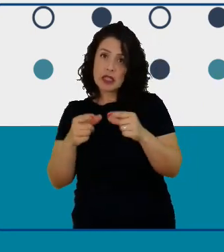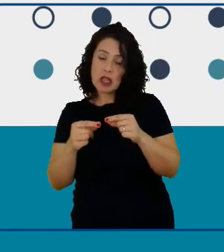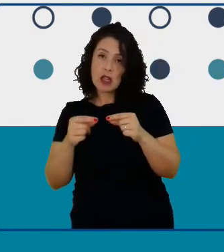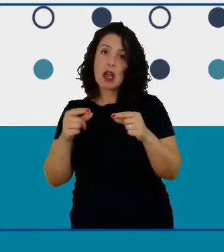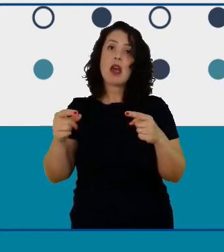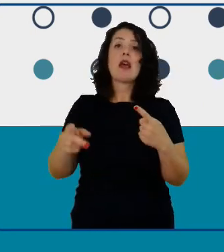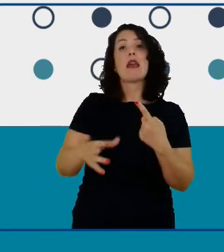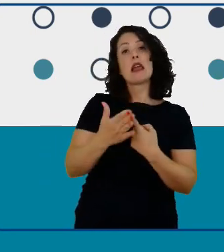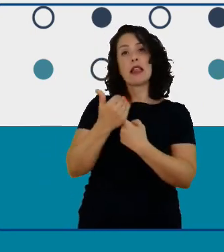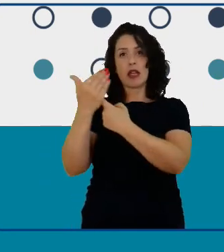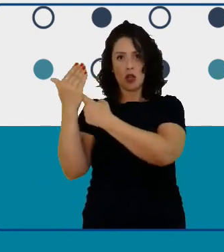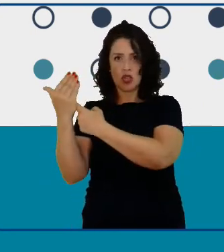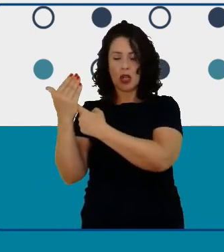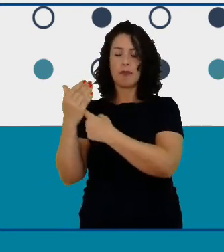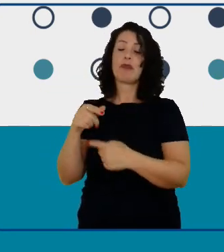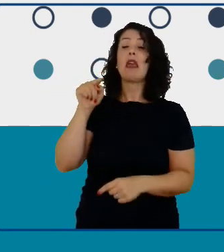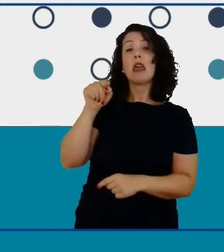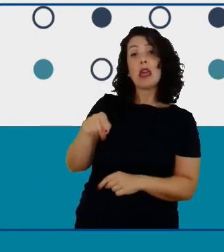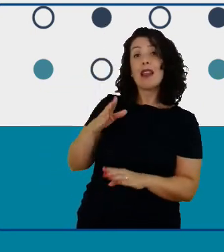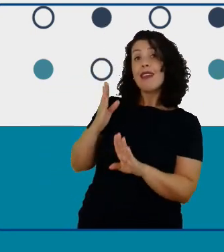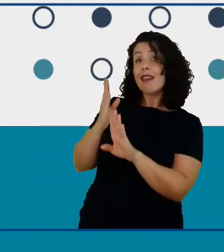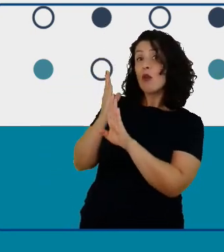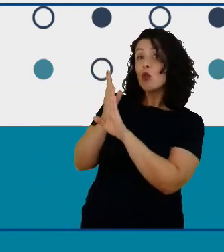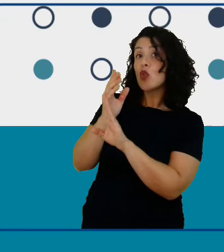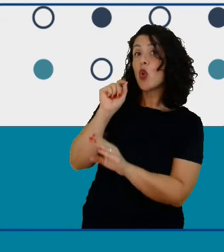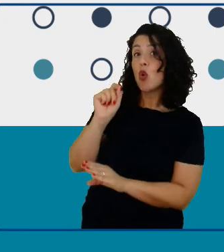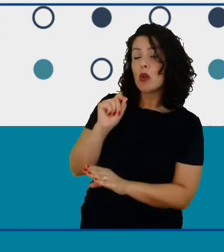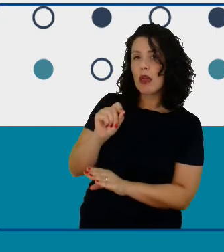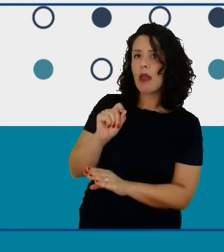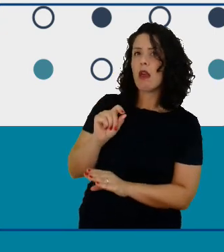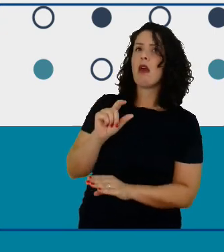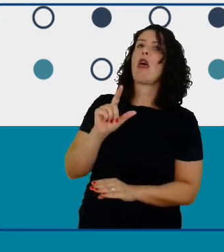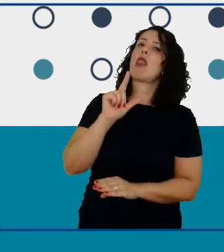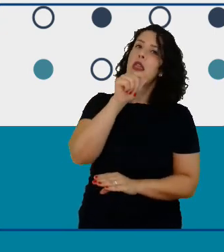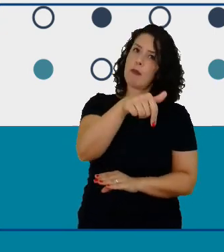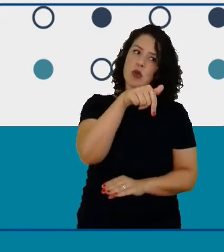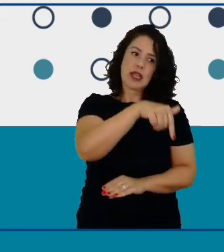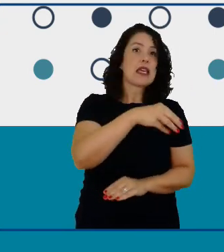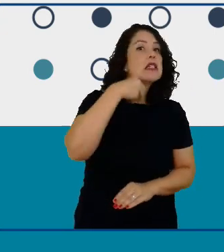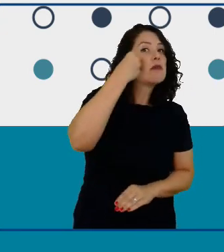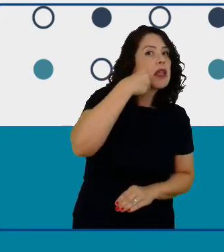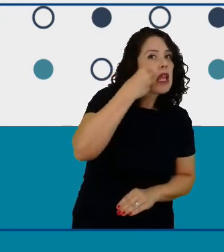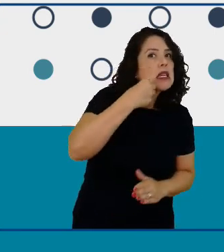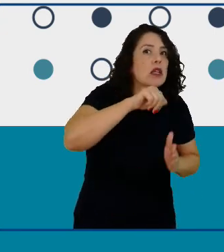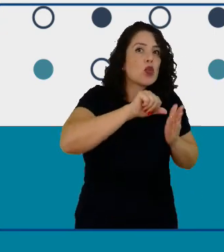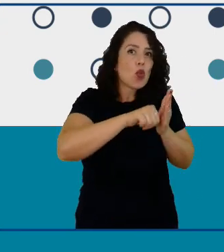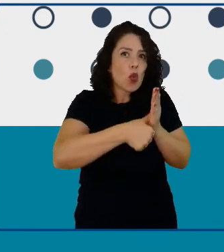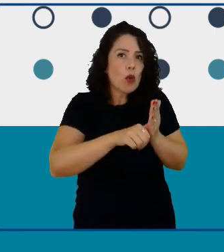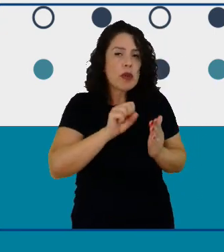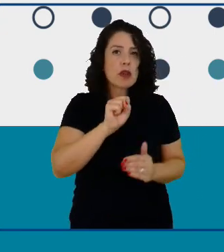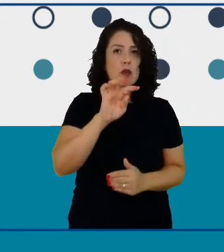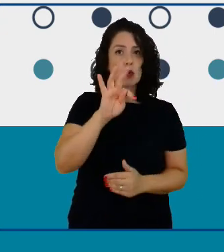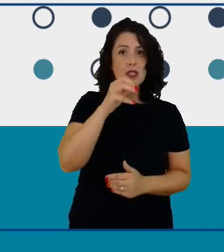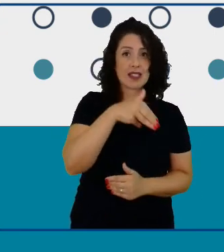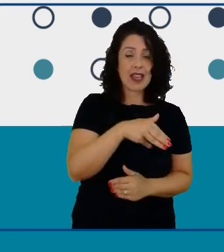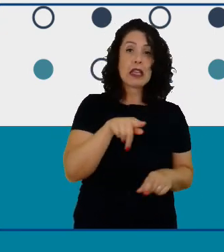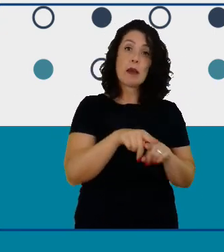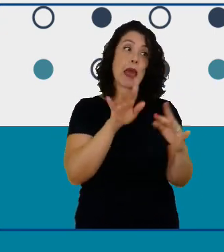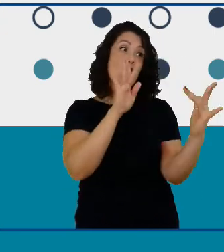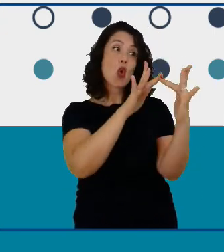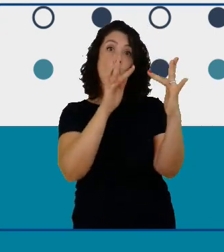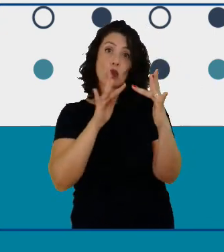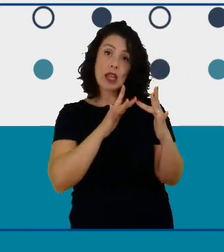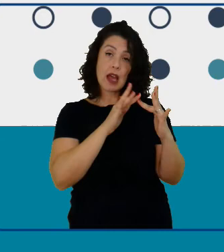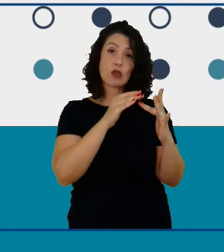achar depois de participar do clube e manter o contato com os estudantes brasileiros